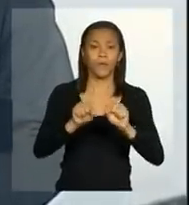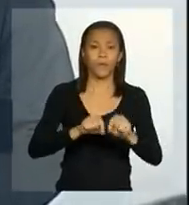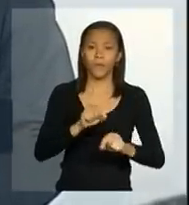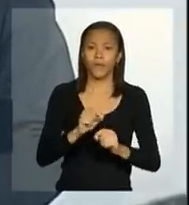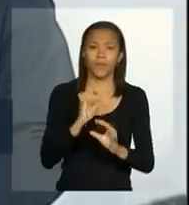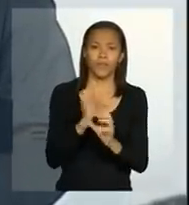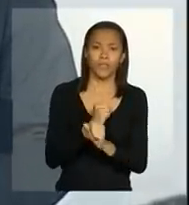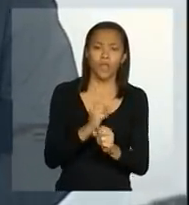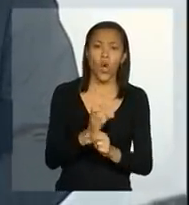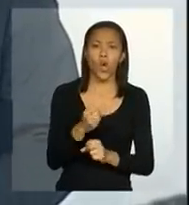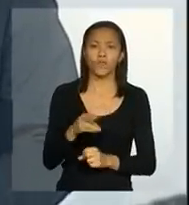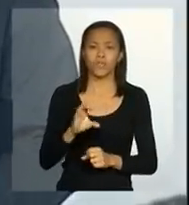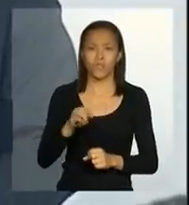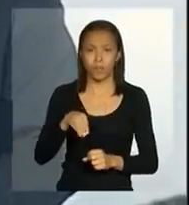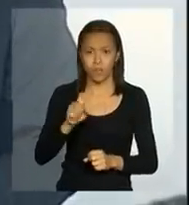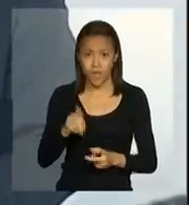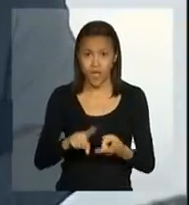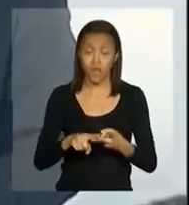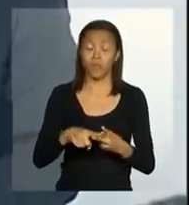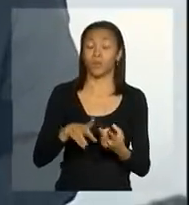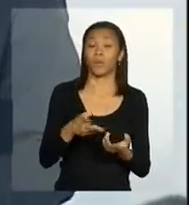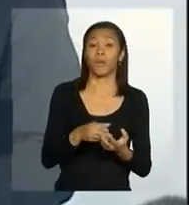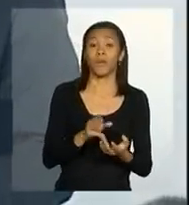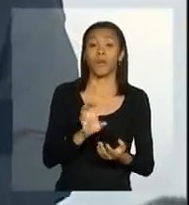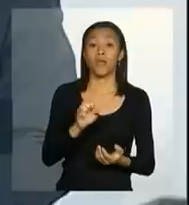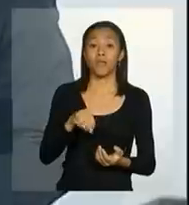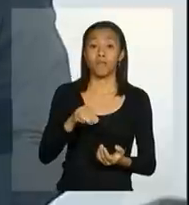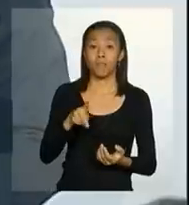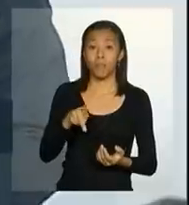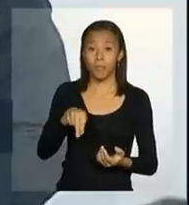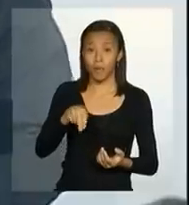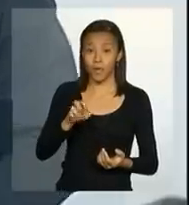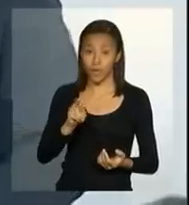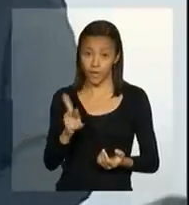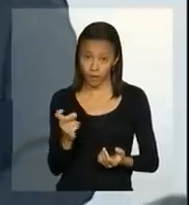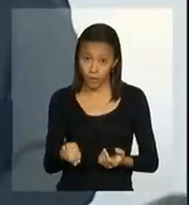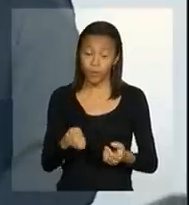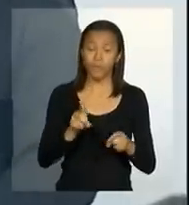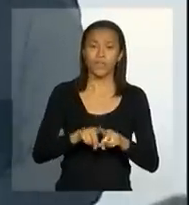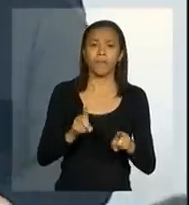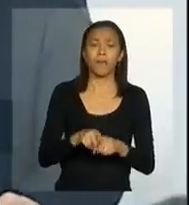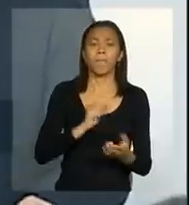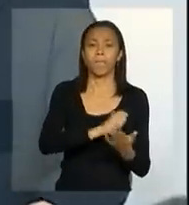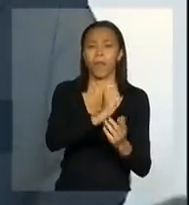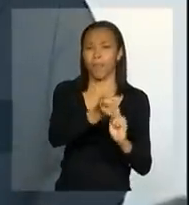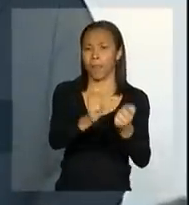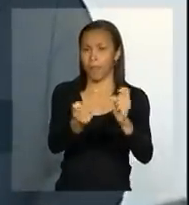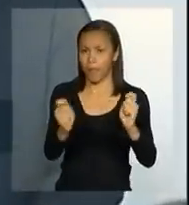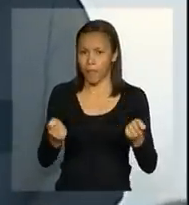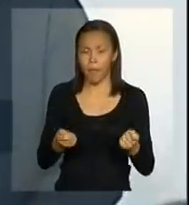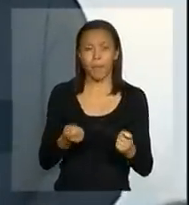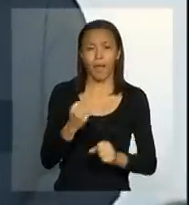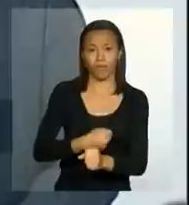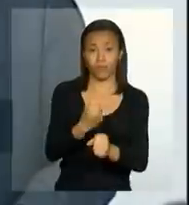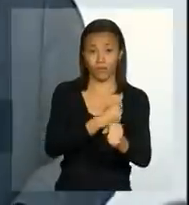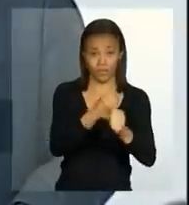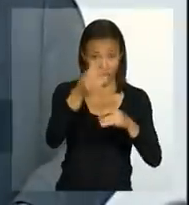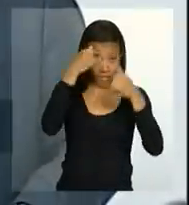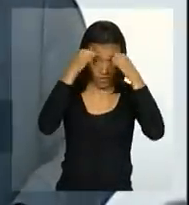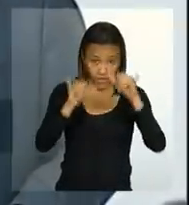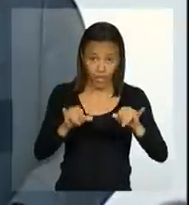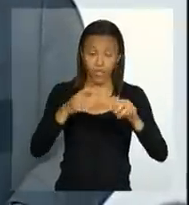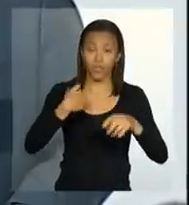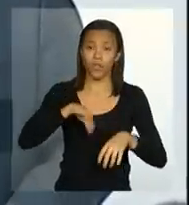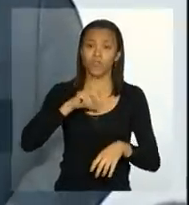orçamentária, empenhamento, pagamento de recursos vinculados à obra de prevenção. E nós